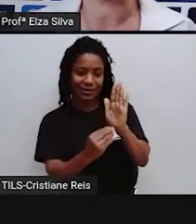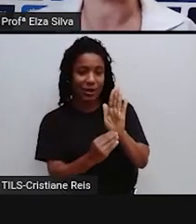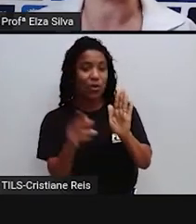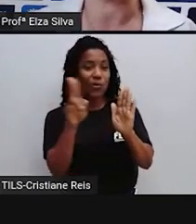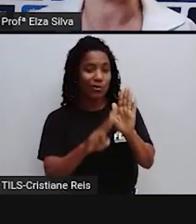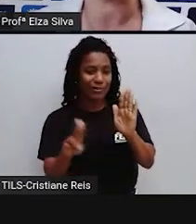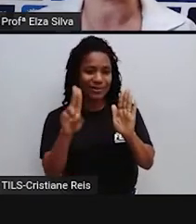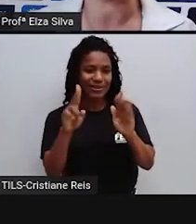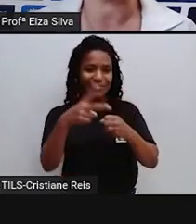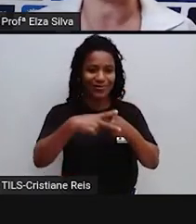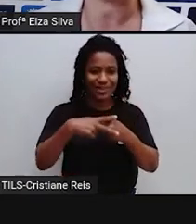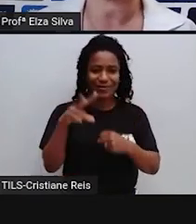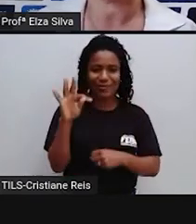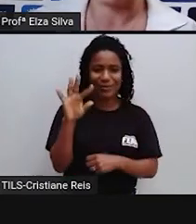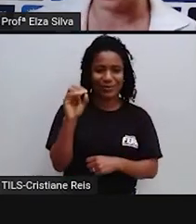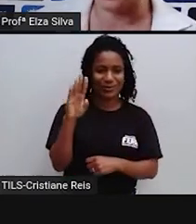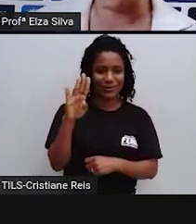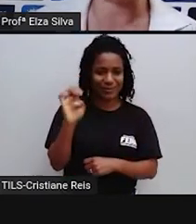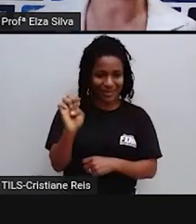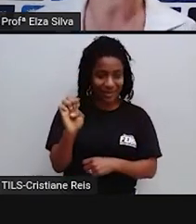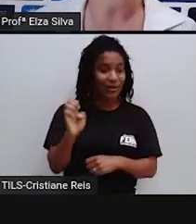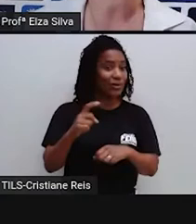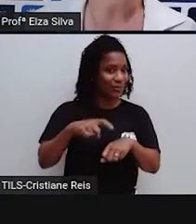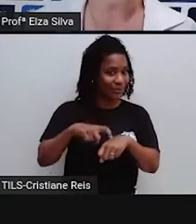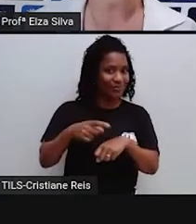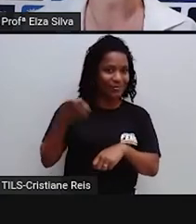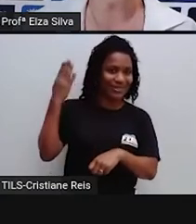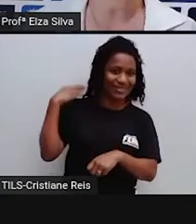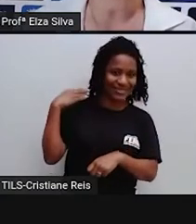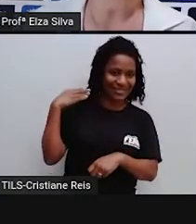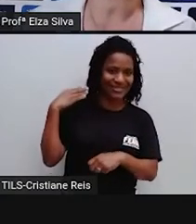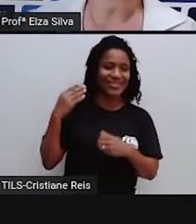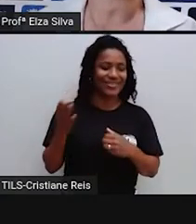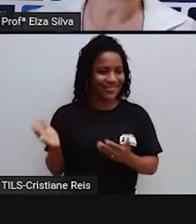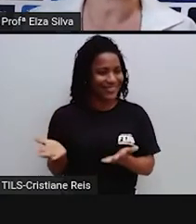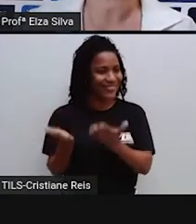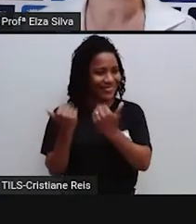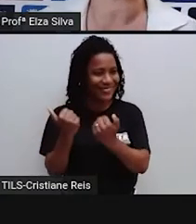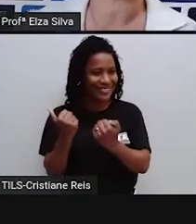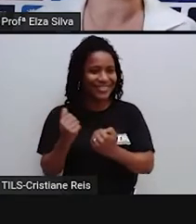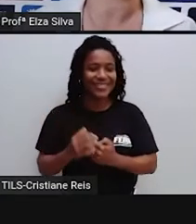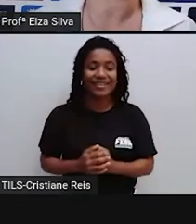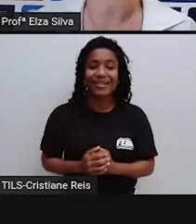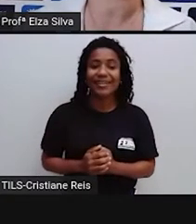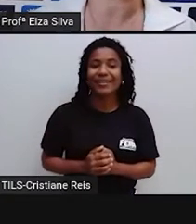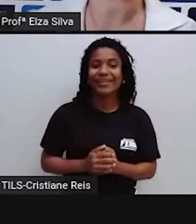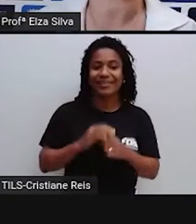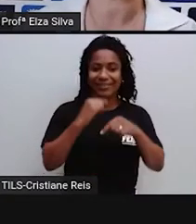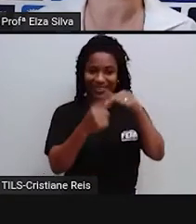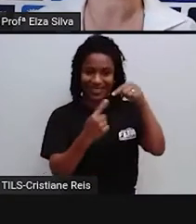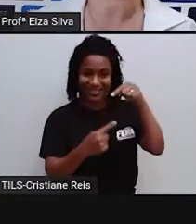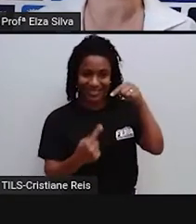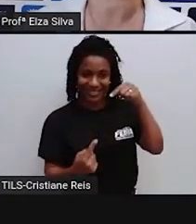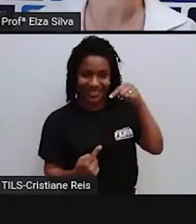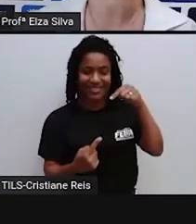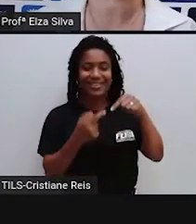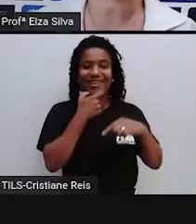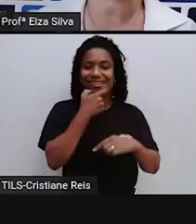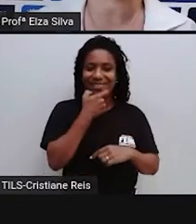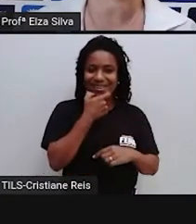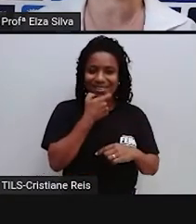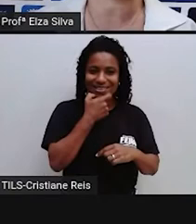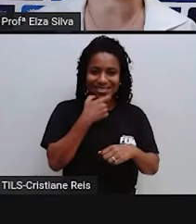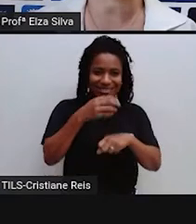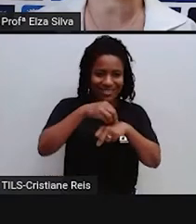predominantemente. Ok? Let's go! E aquele caderno de inglês, aquelas dicas de organização, vocês